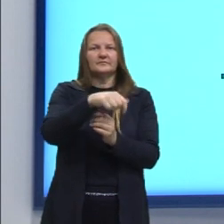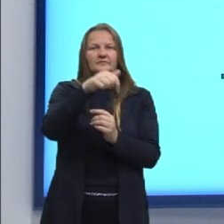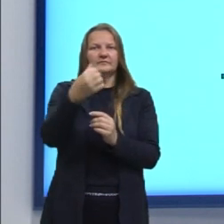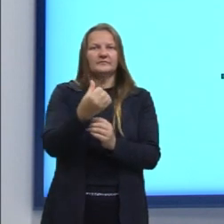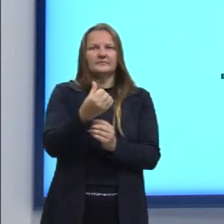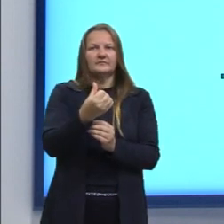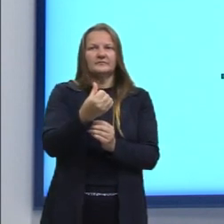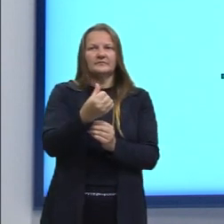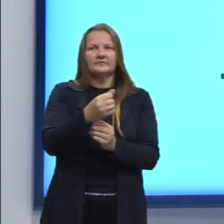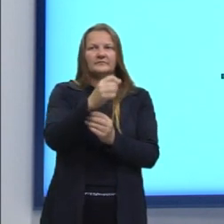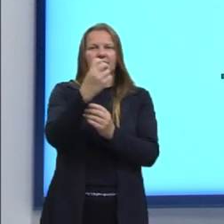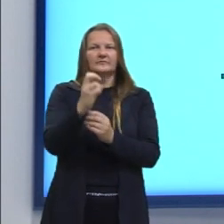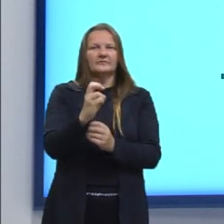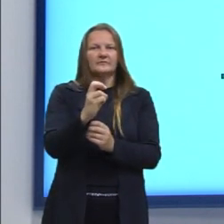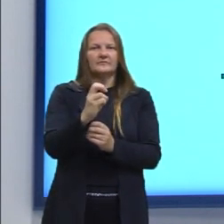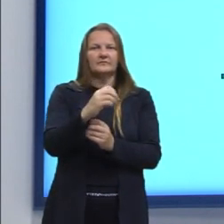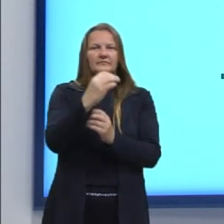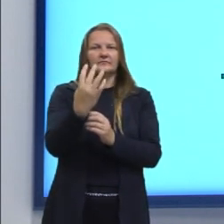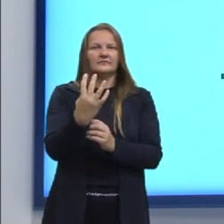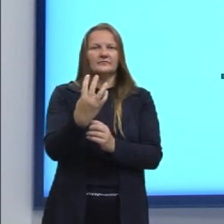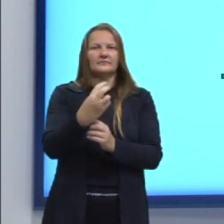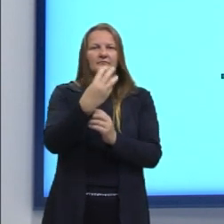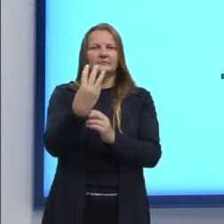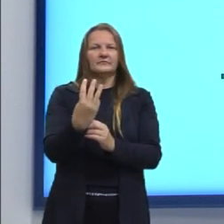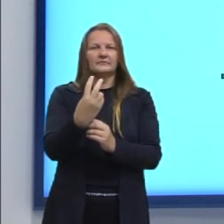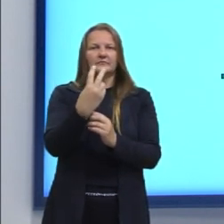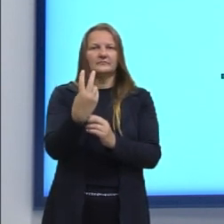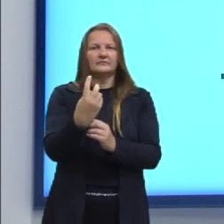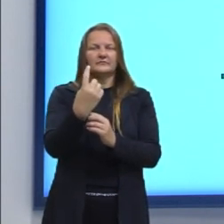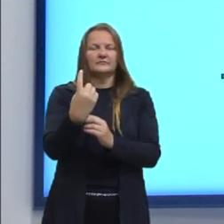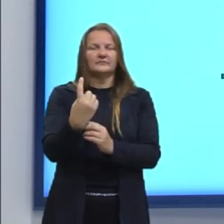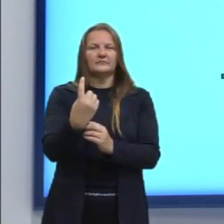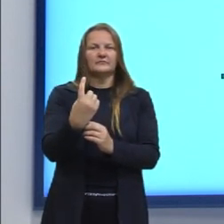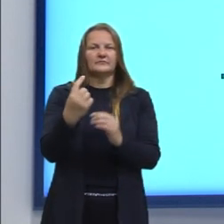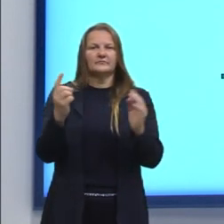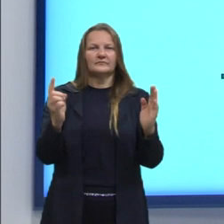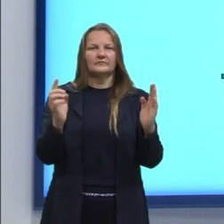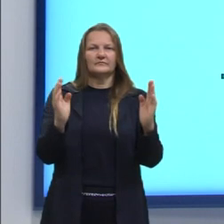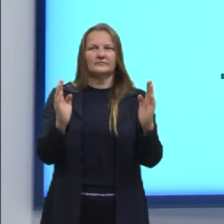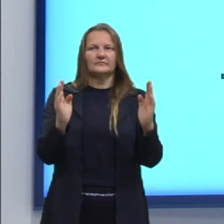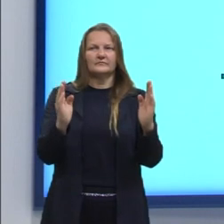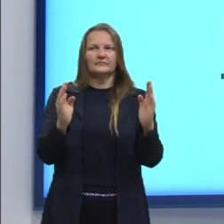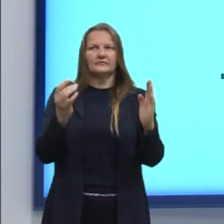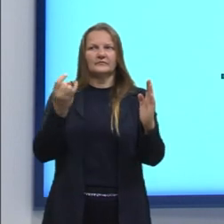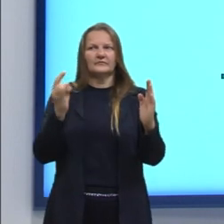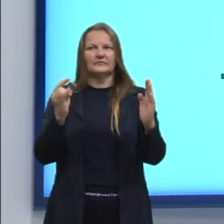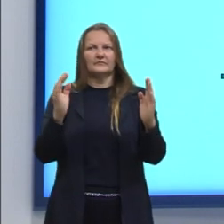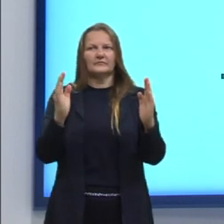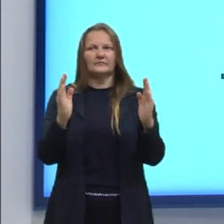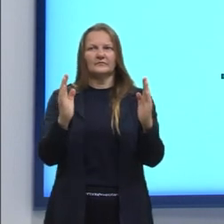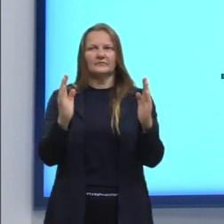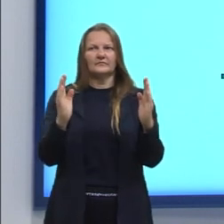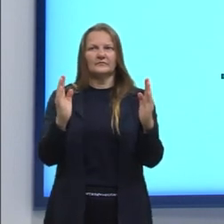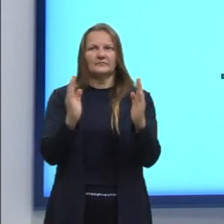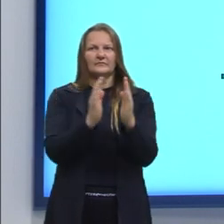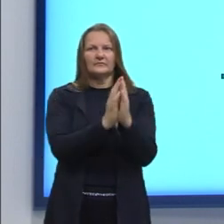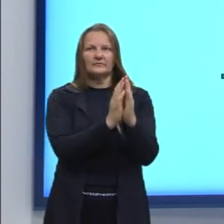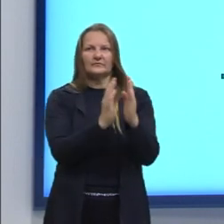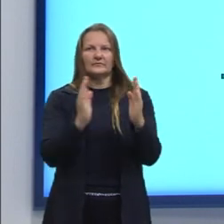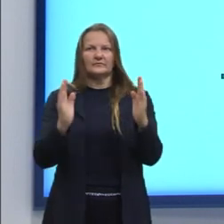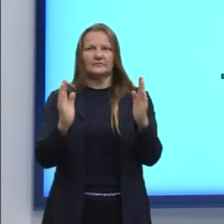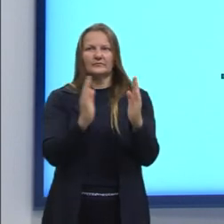depois 6, 5, 4, 3, 2 e 1. Até chegar, né, na última pessoa que vai ser